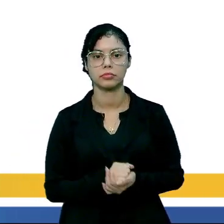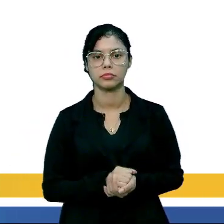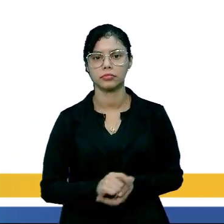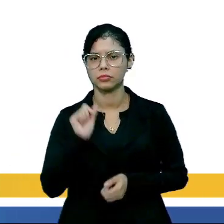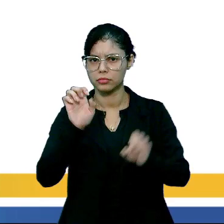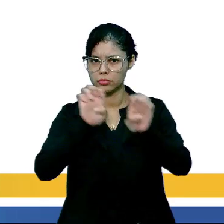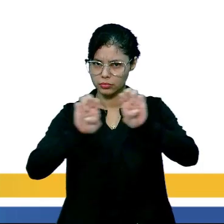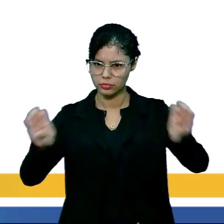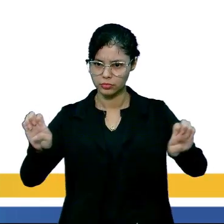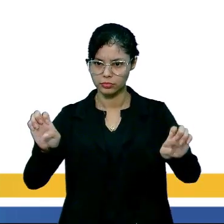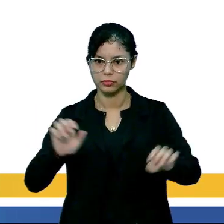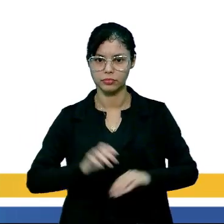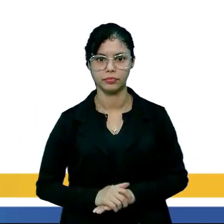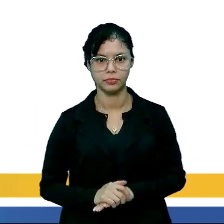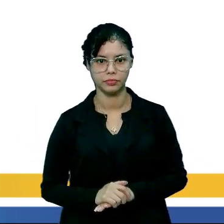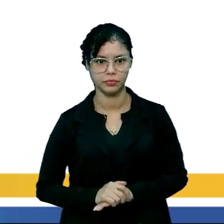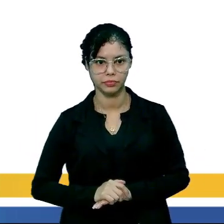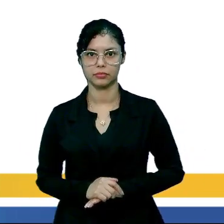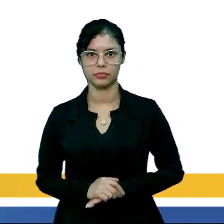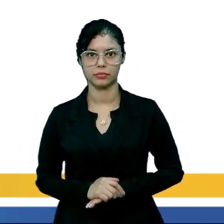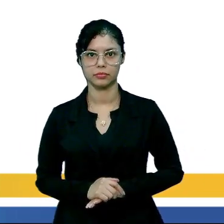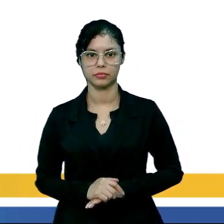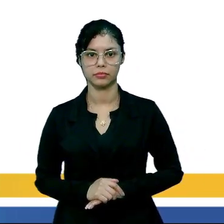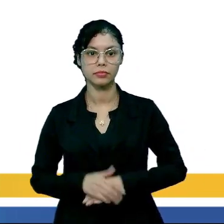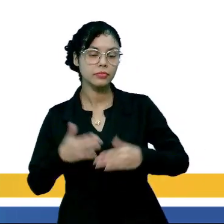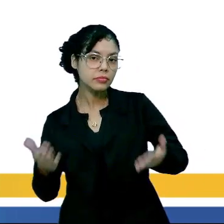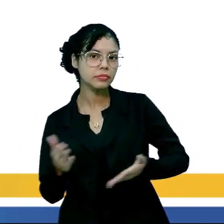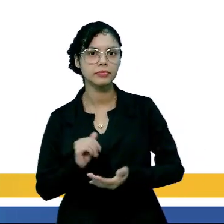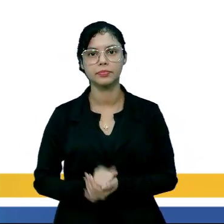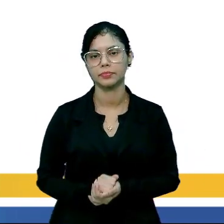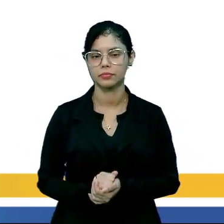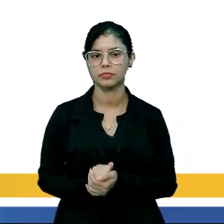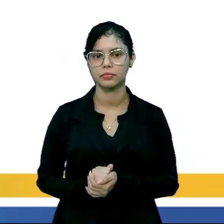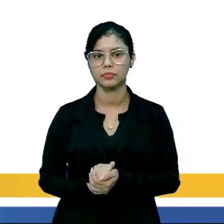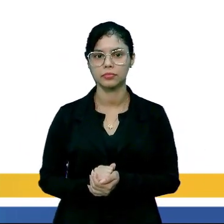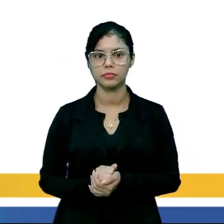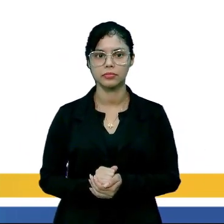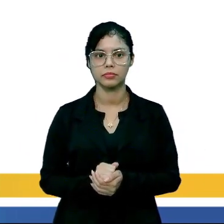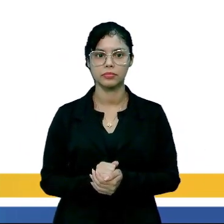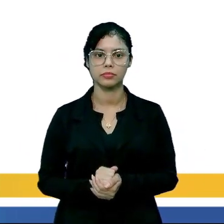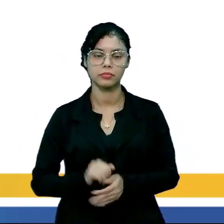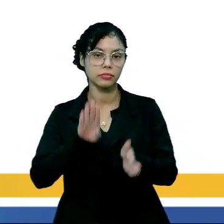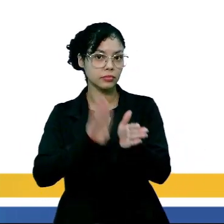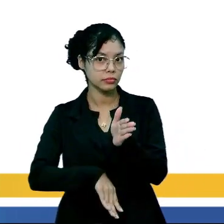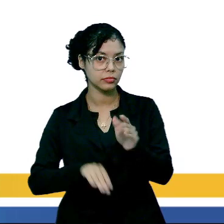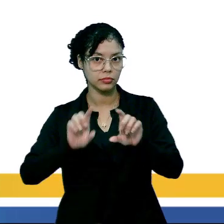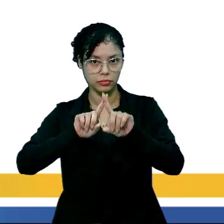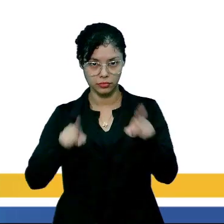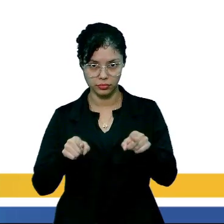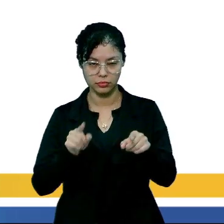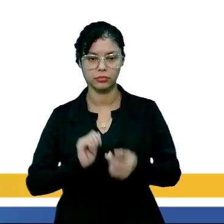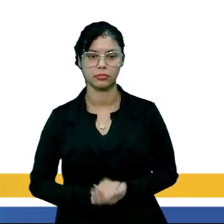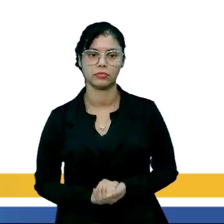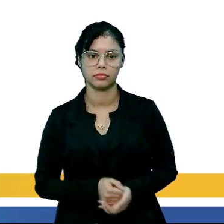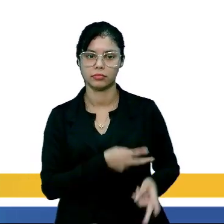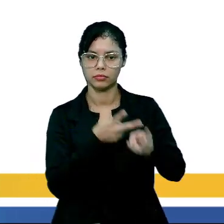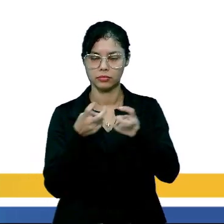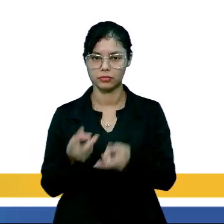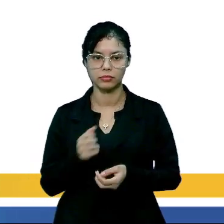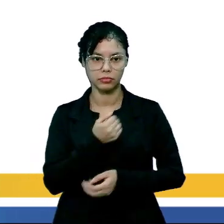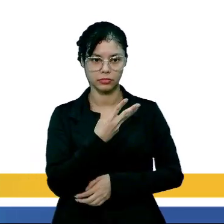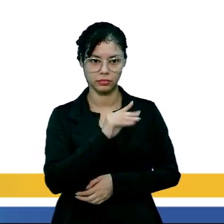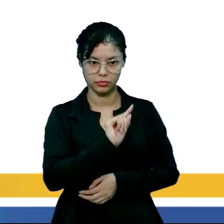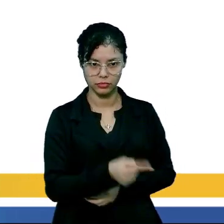escrever a seguinte equação. Então, vamos lá, pessoal. Vamos aí só eliminar os parênteses. Observe aí que nós temos